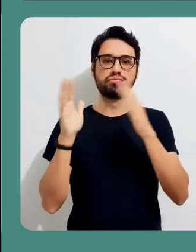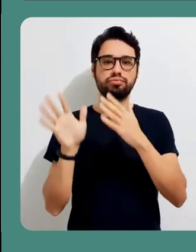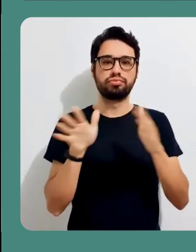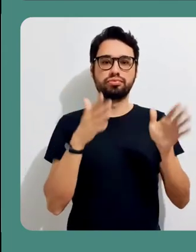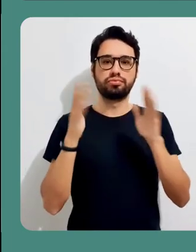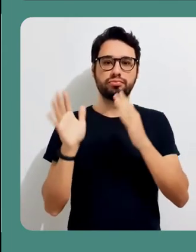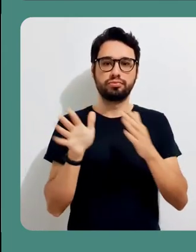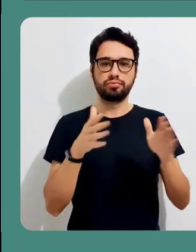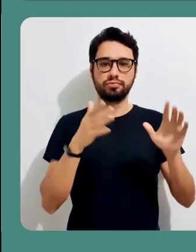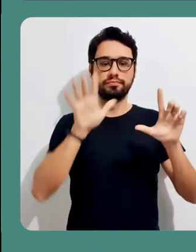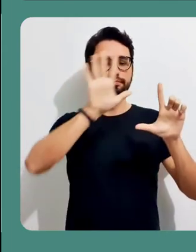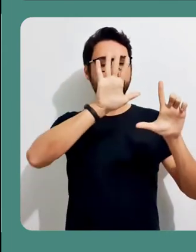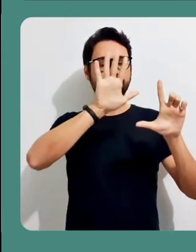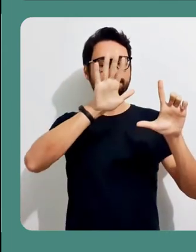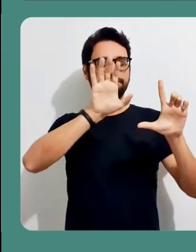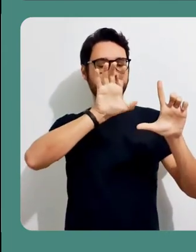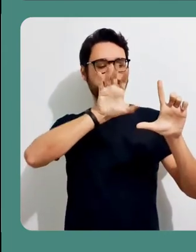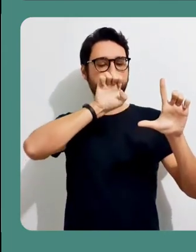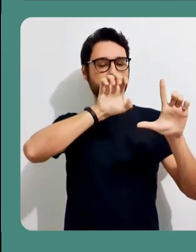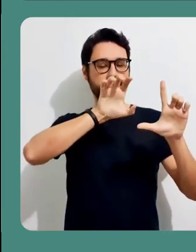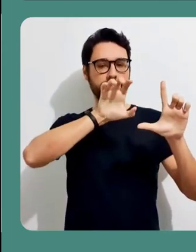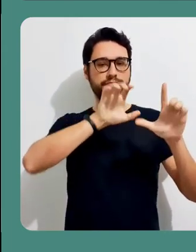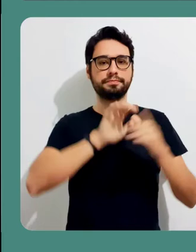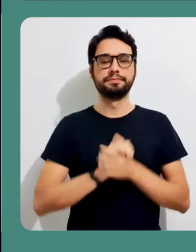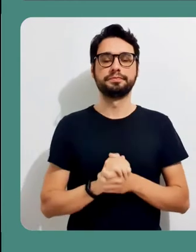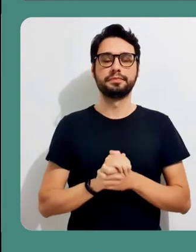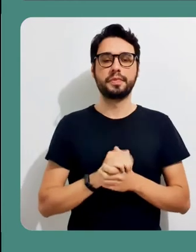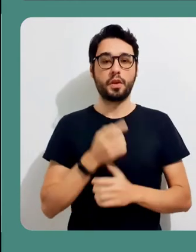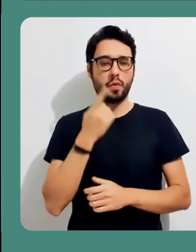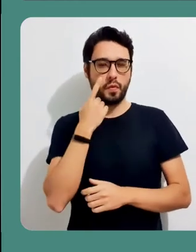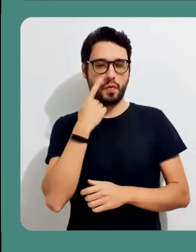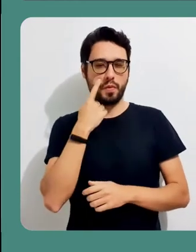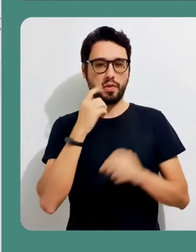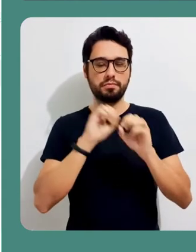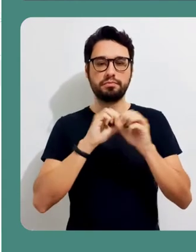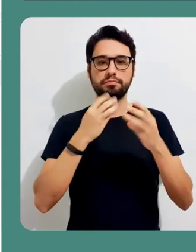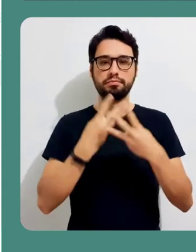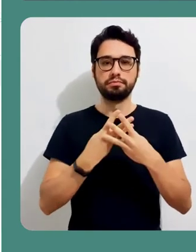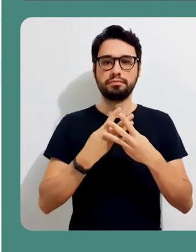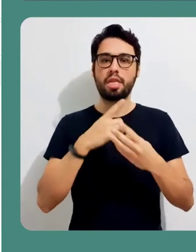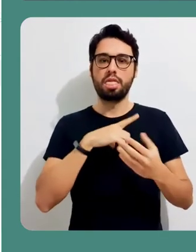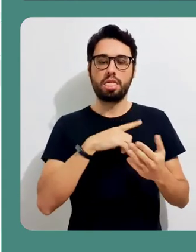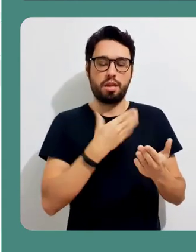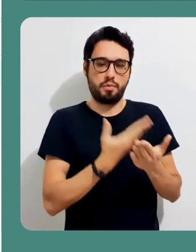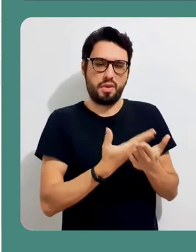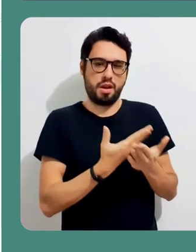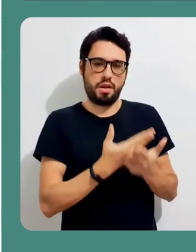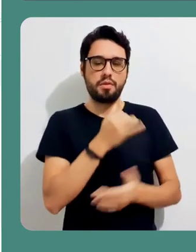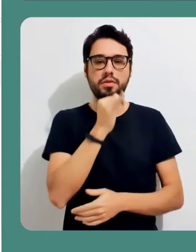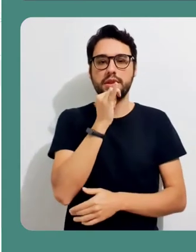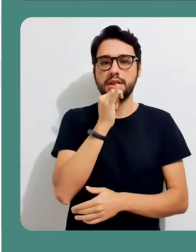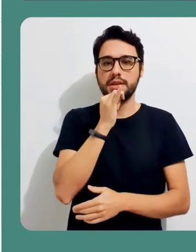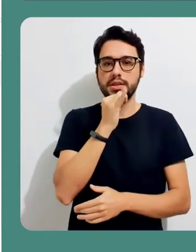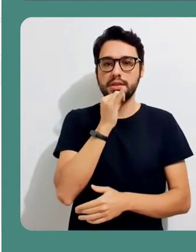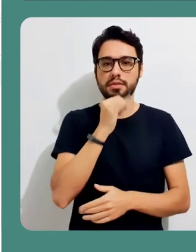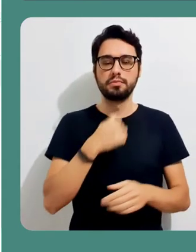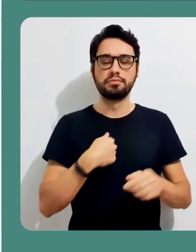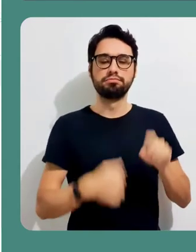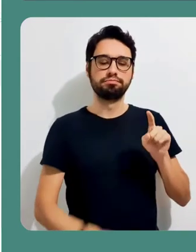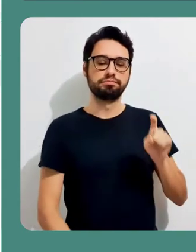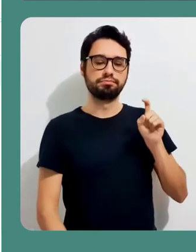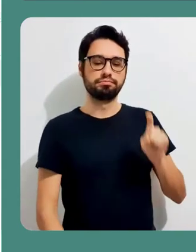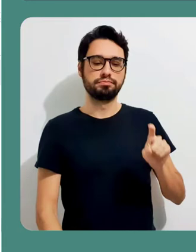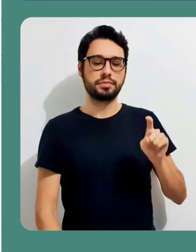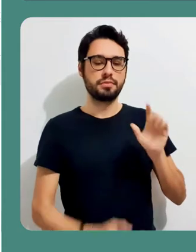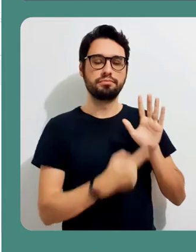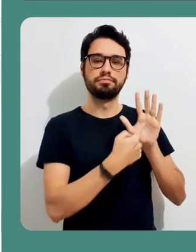uma videoaula a partir de uma apresentação de slides feita no PowerPoint. Então, vou abrir aqui uma apresentação de slides qualquer de uma aula, né? Que